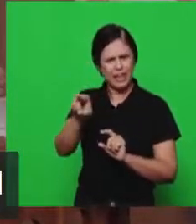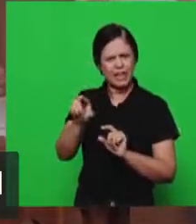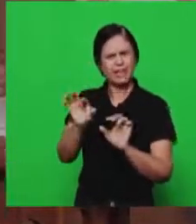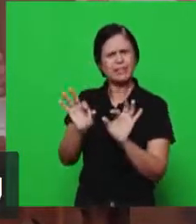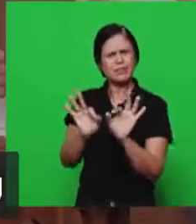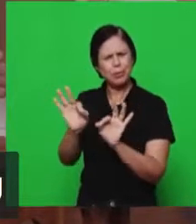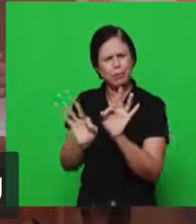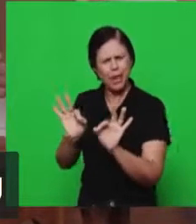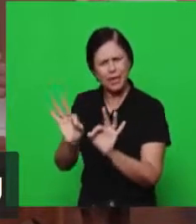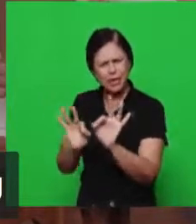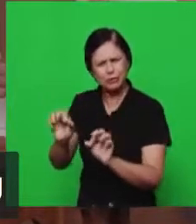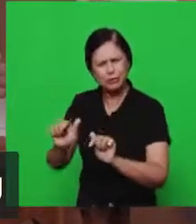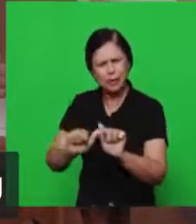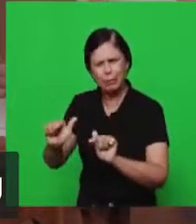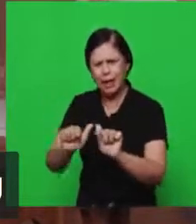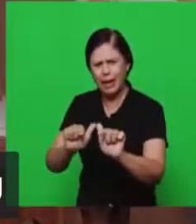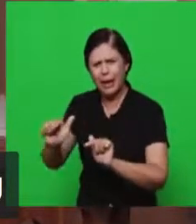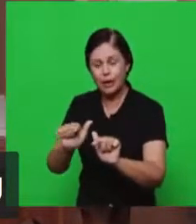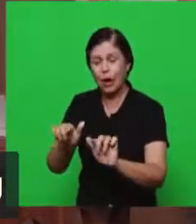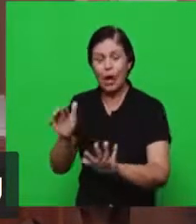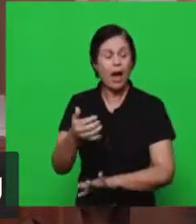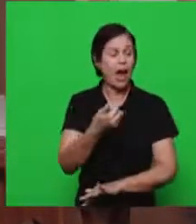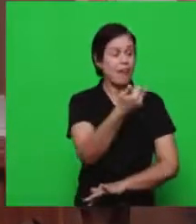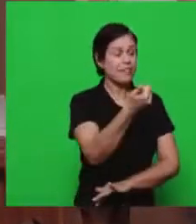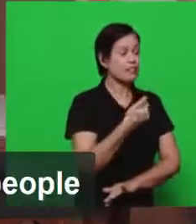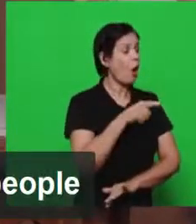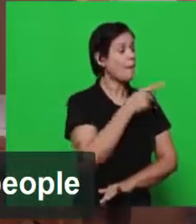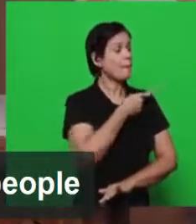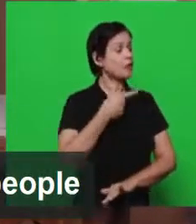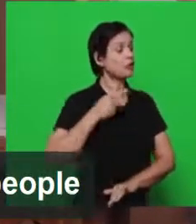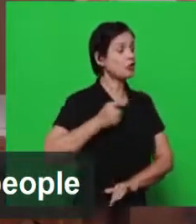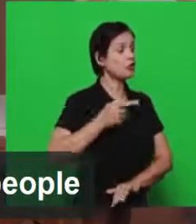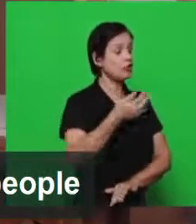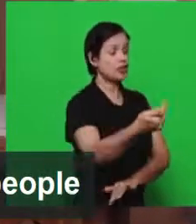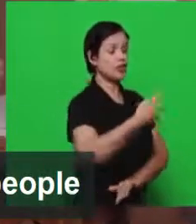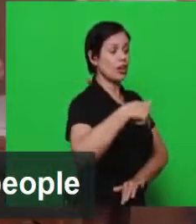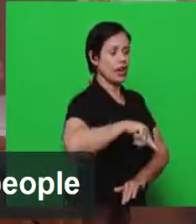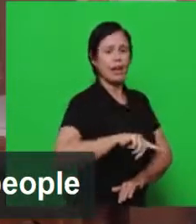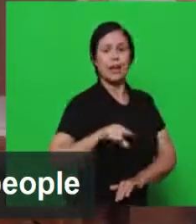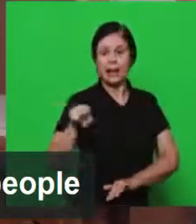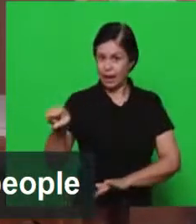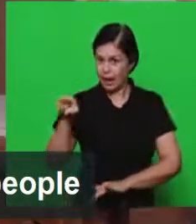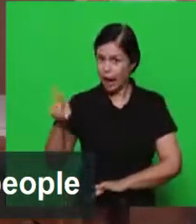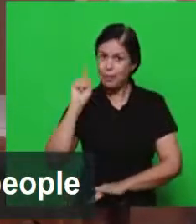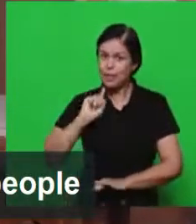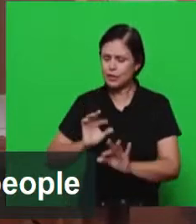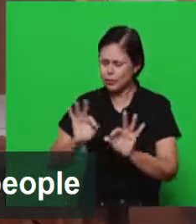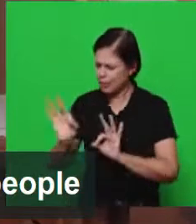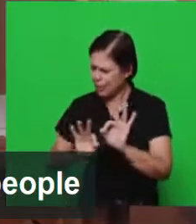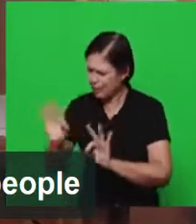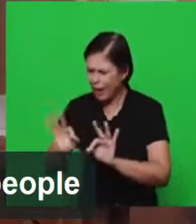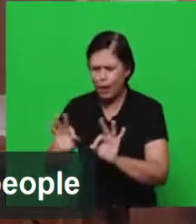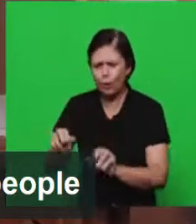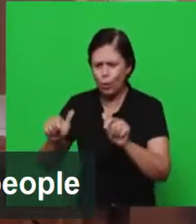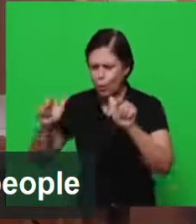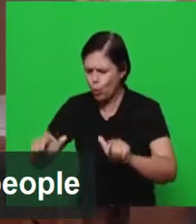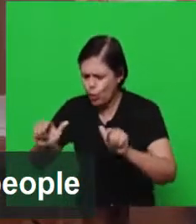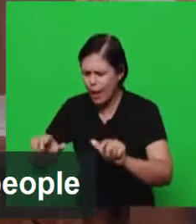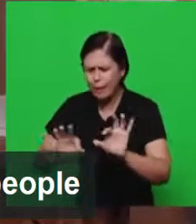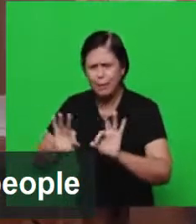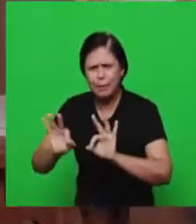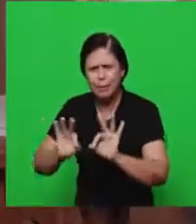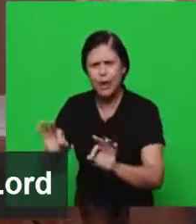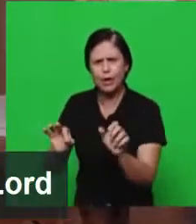avisados praticamente em última hora, preparando o local, os convites, a evangelização, um